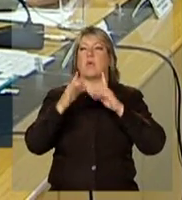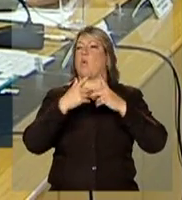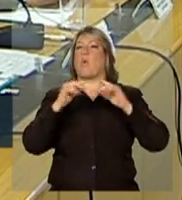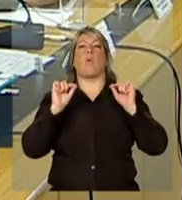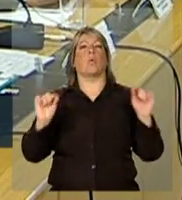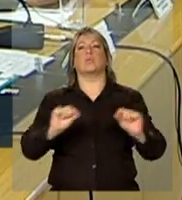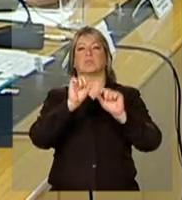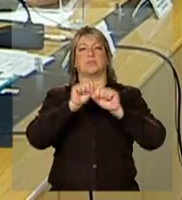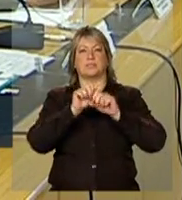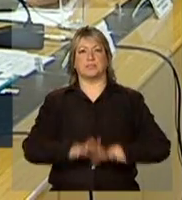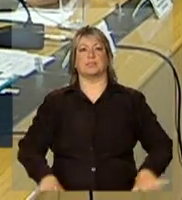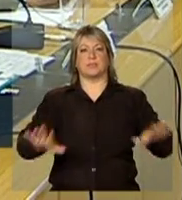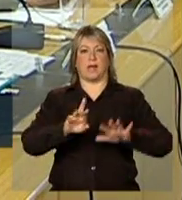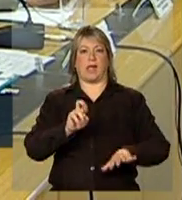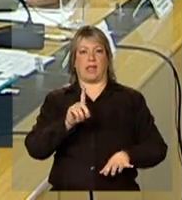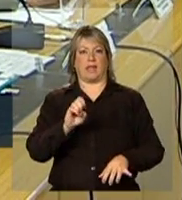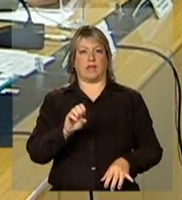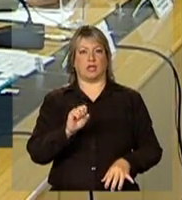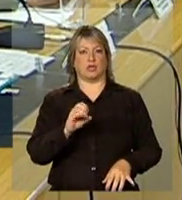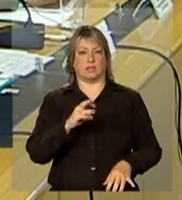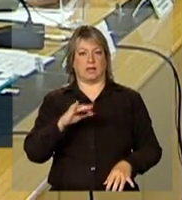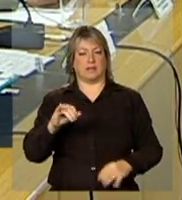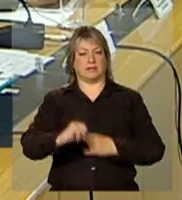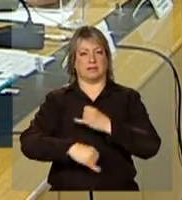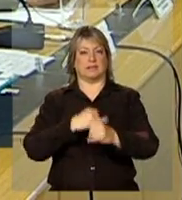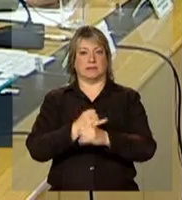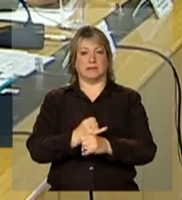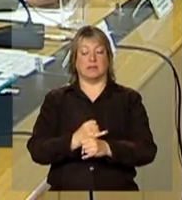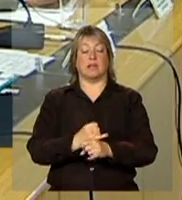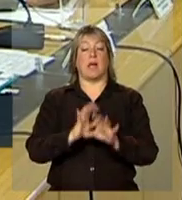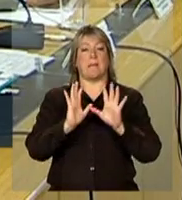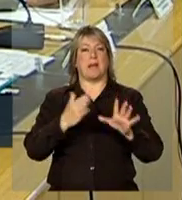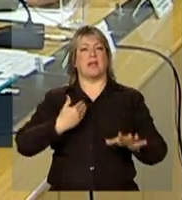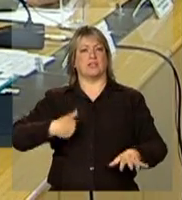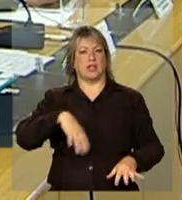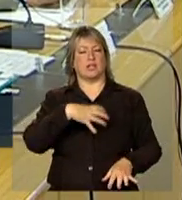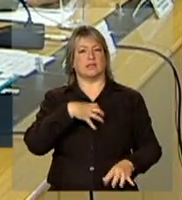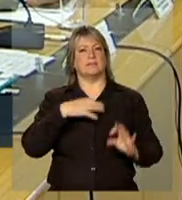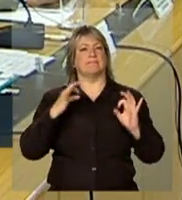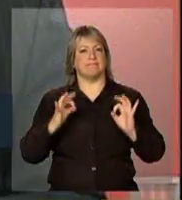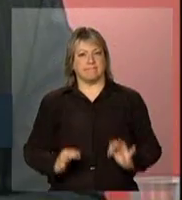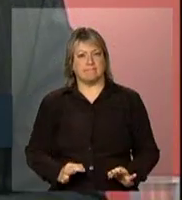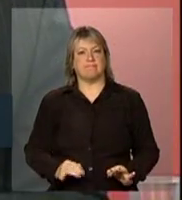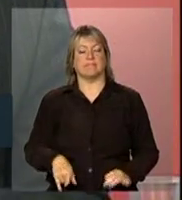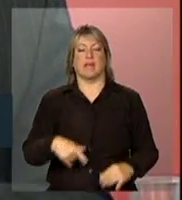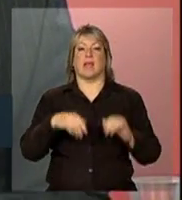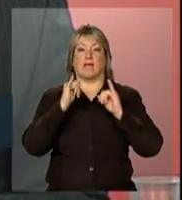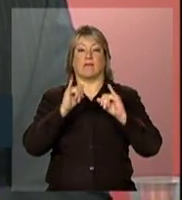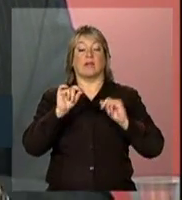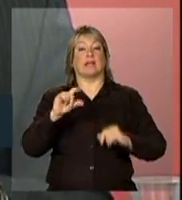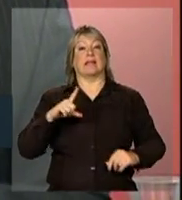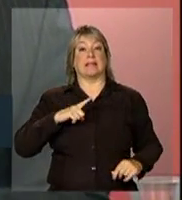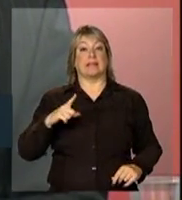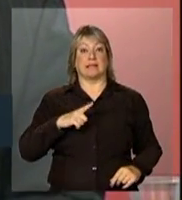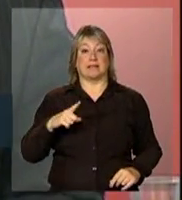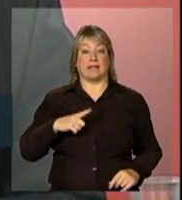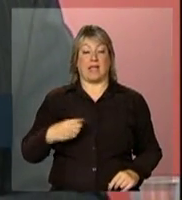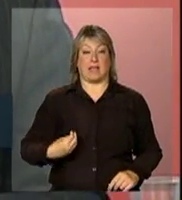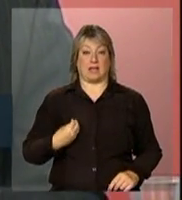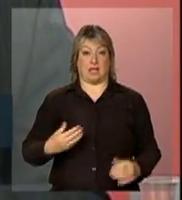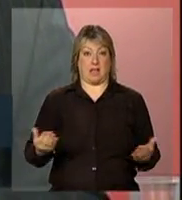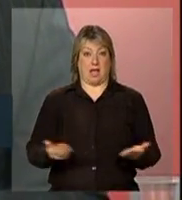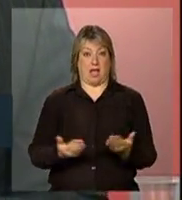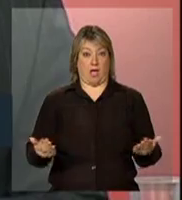Nós estamos absolutamente convencidos, como os nossos dados mostram, que existe uma geração